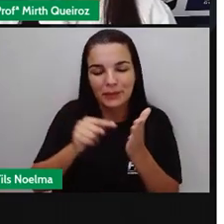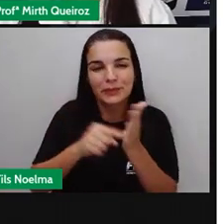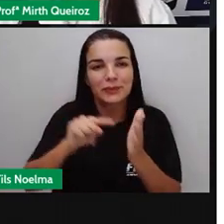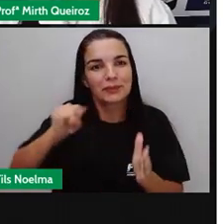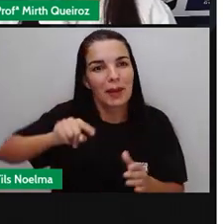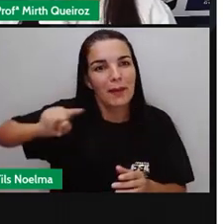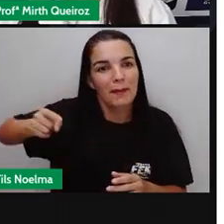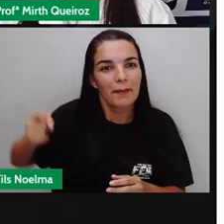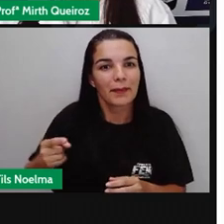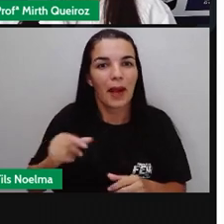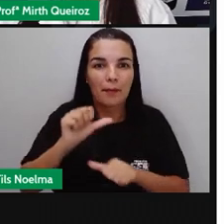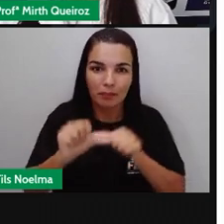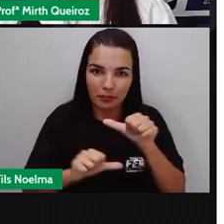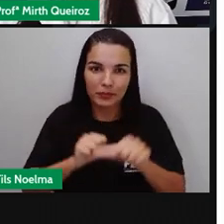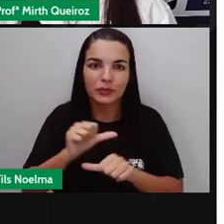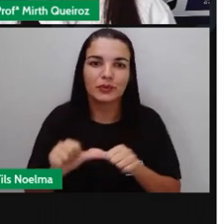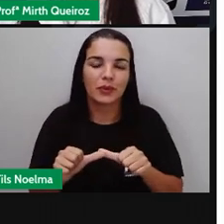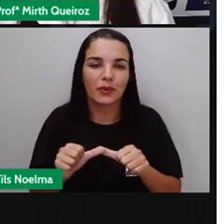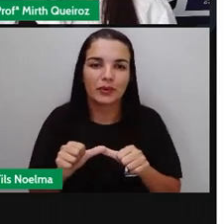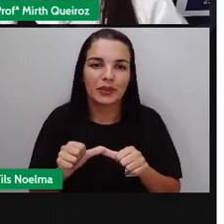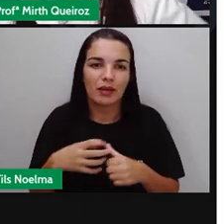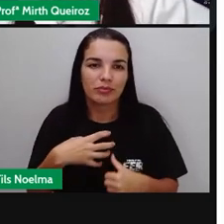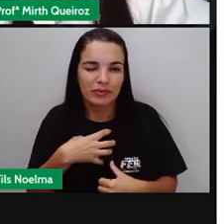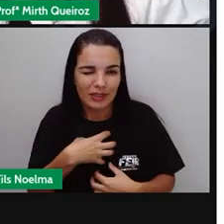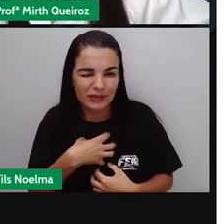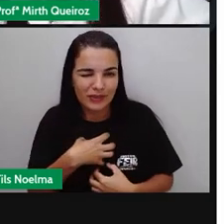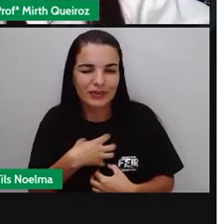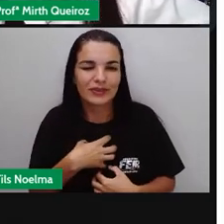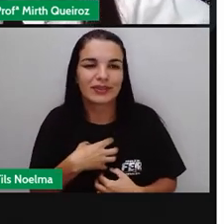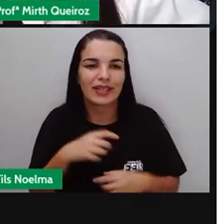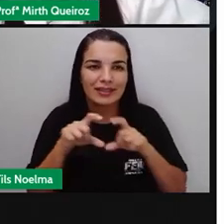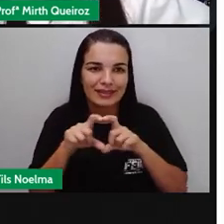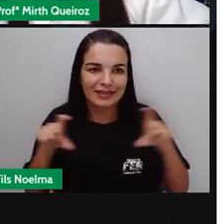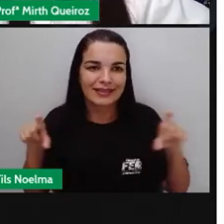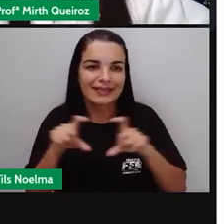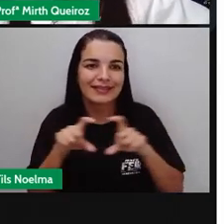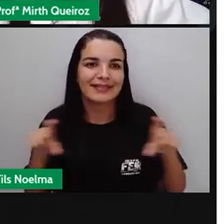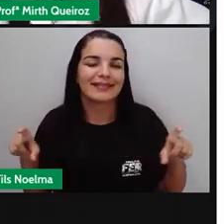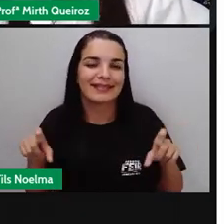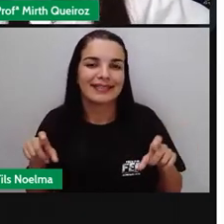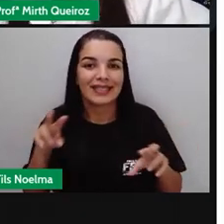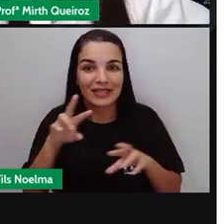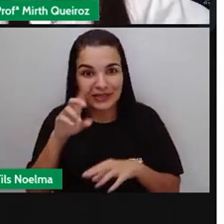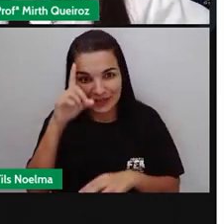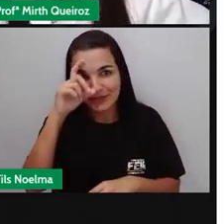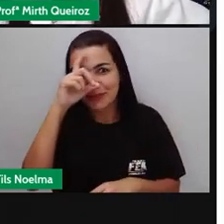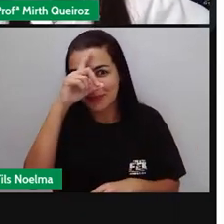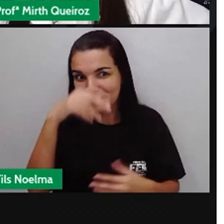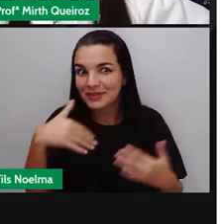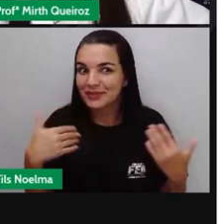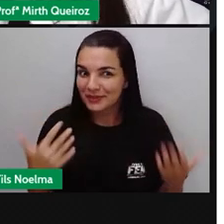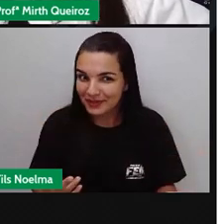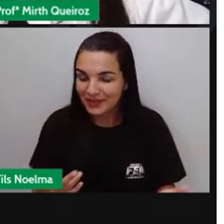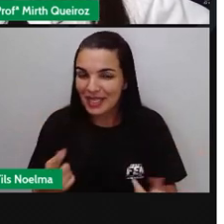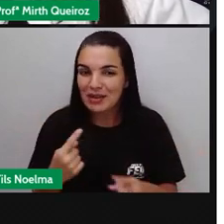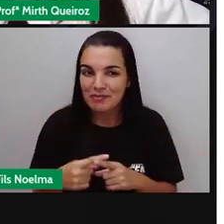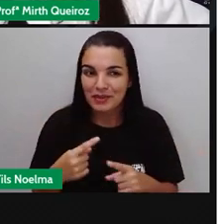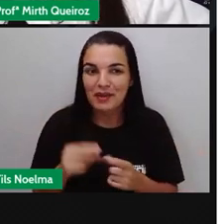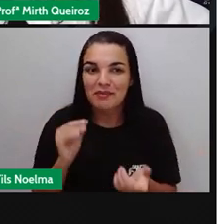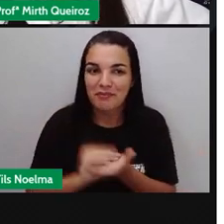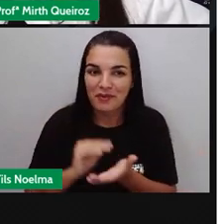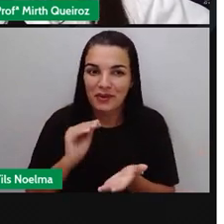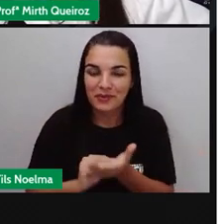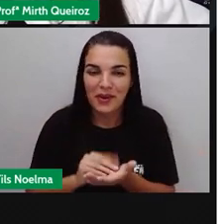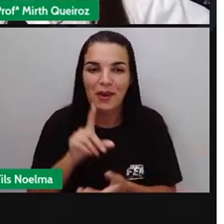totalmente o sentido da frase. E aí, gente, de quem será essa herança? Difícil, né? A gente descobrir, já que o texto não